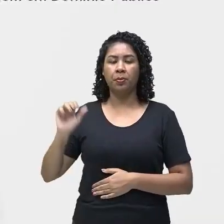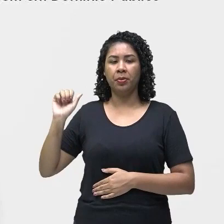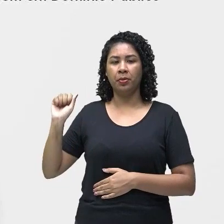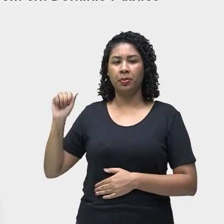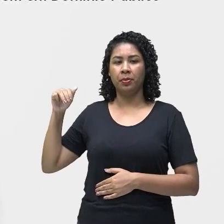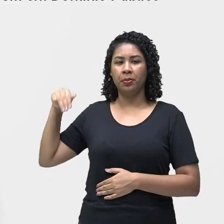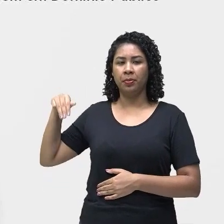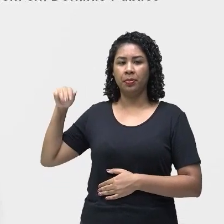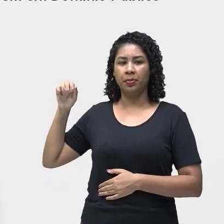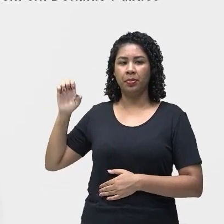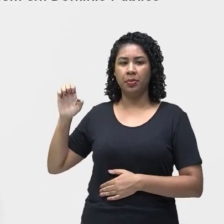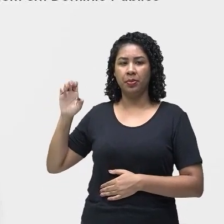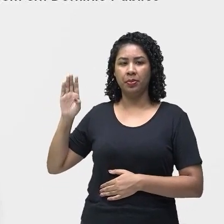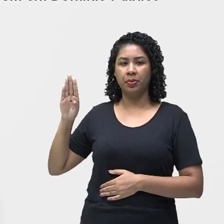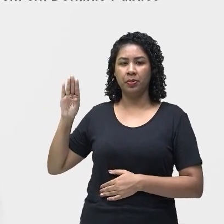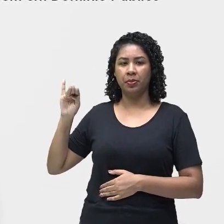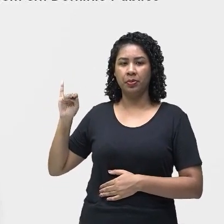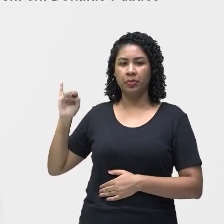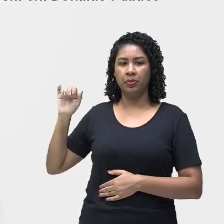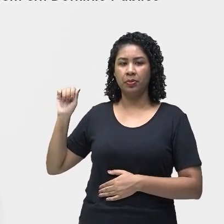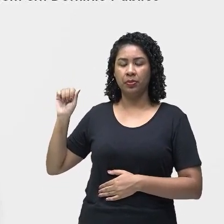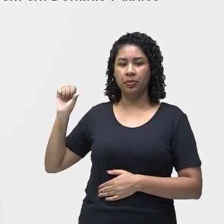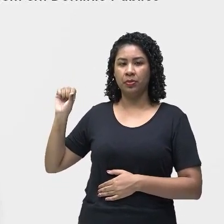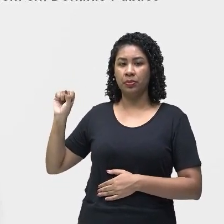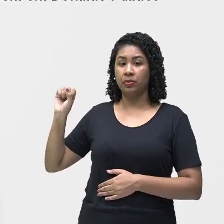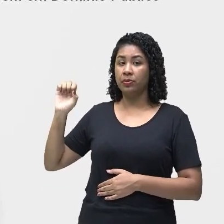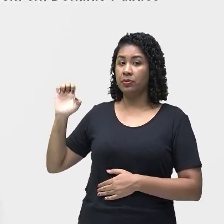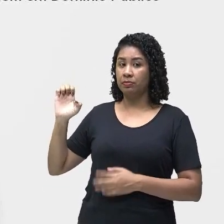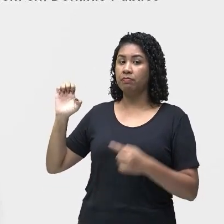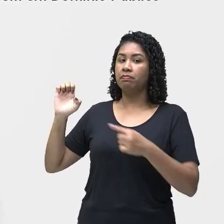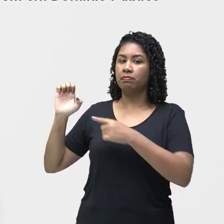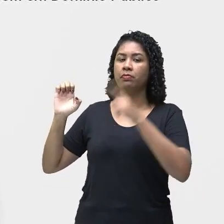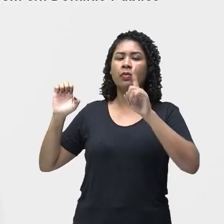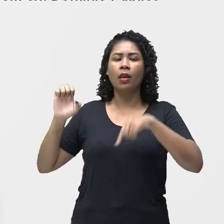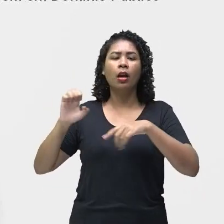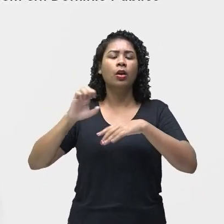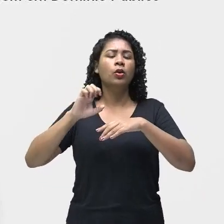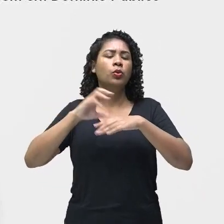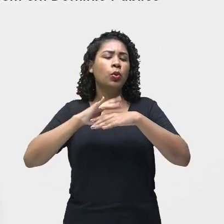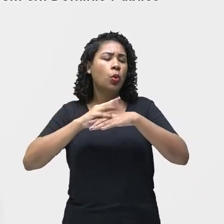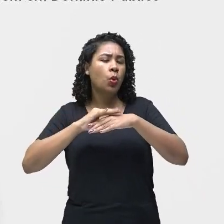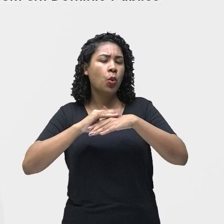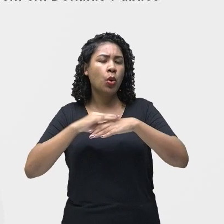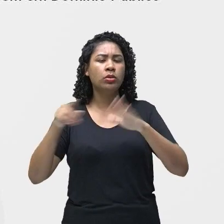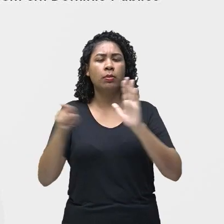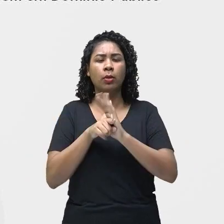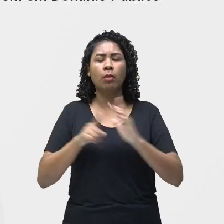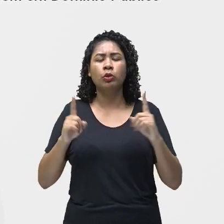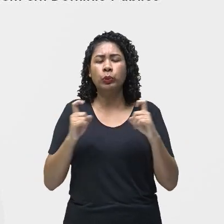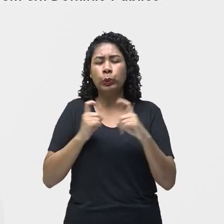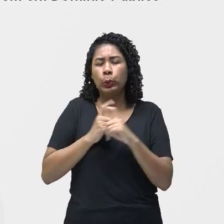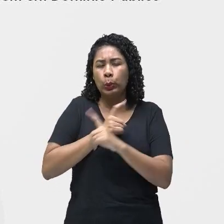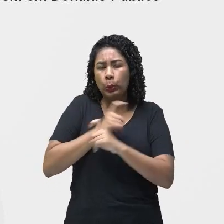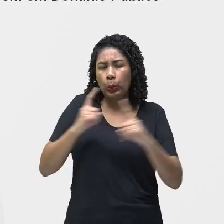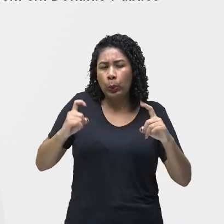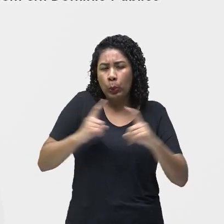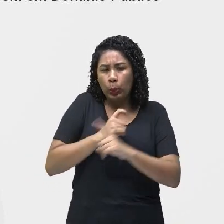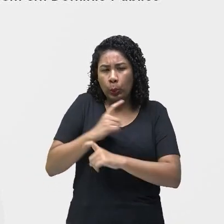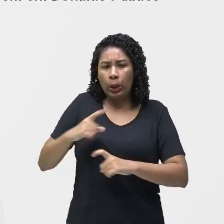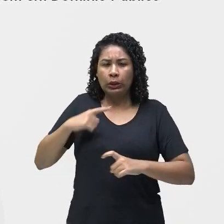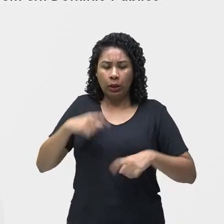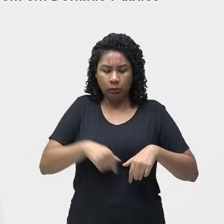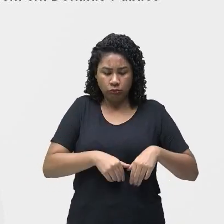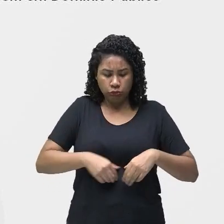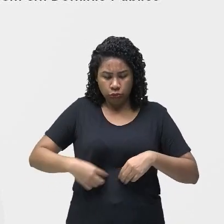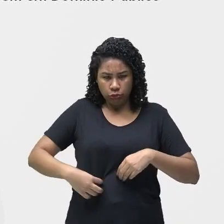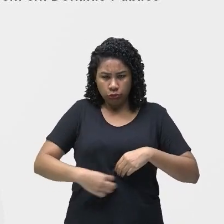só comigo na cartela. A amebíase é uma doença parasitária que acontece no intestino, causada por